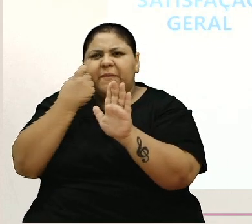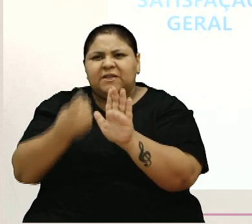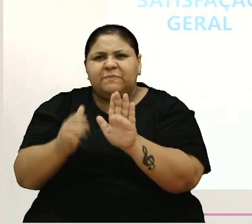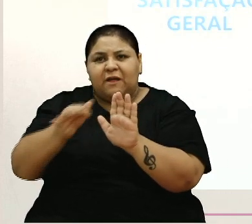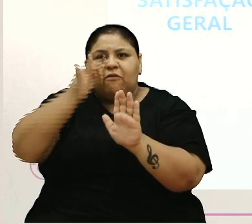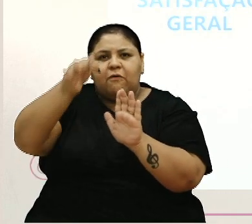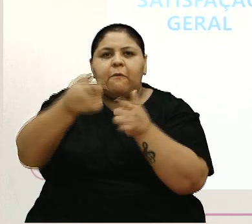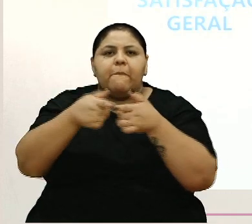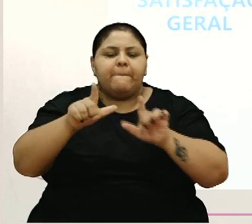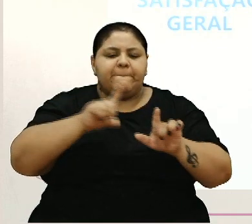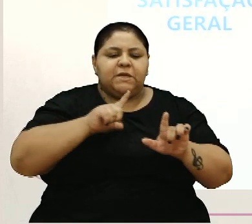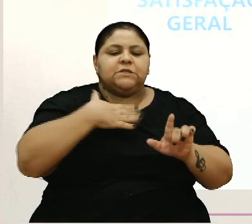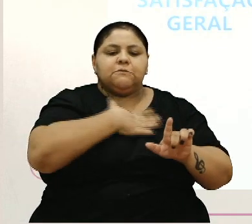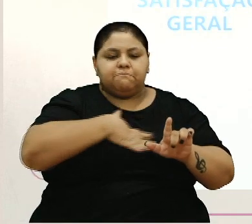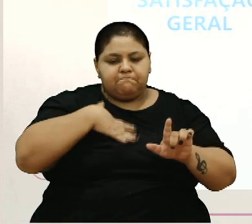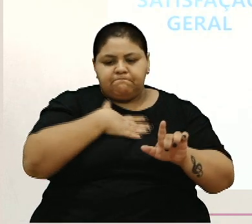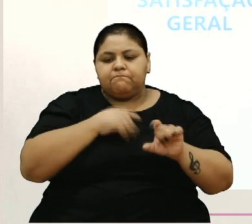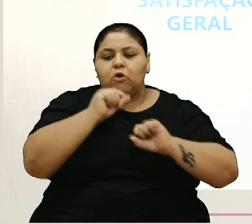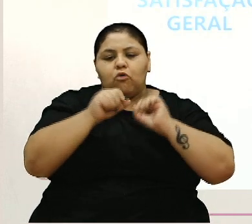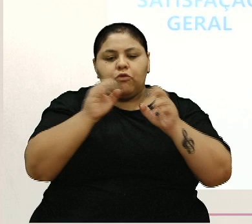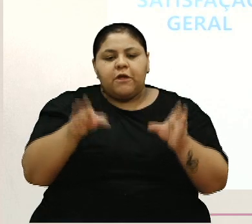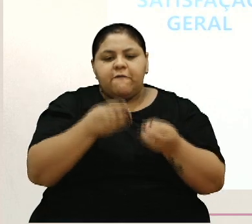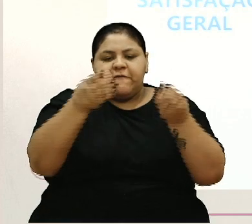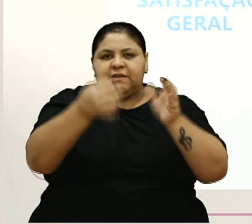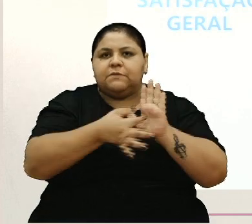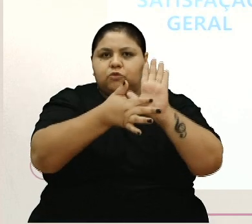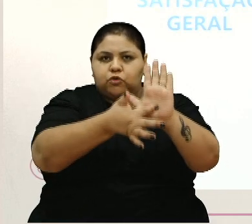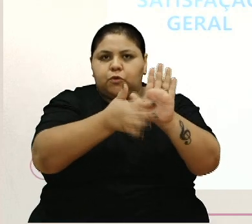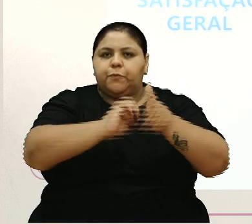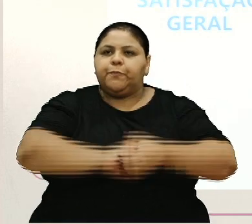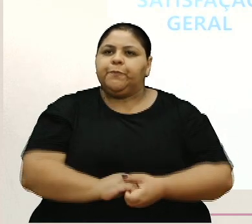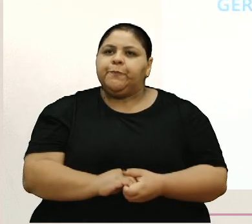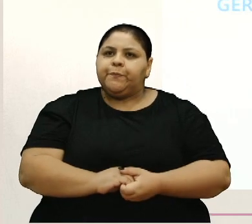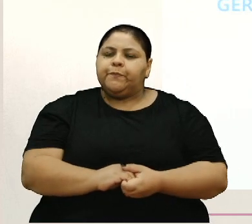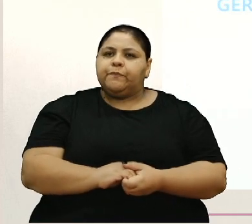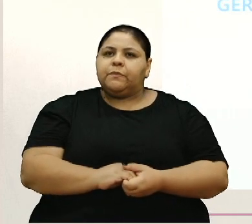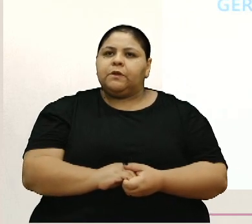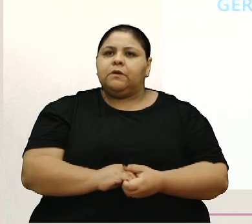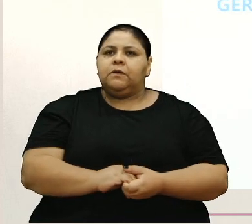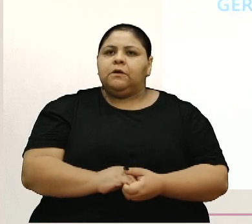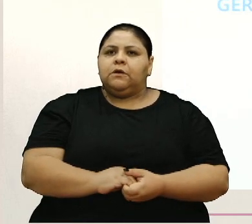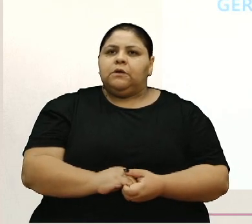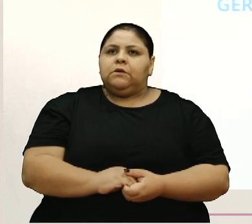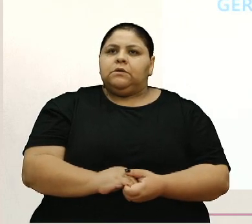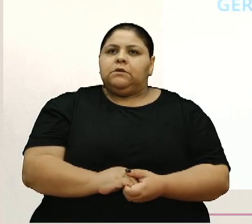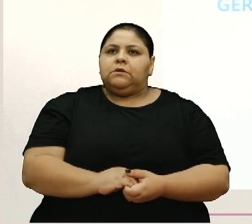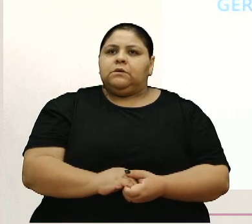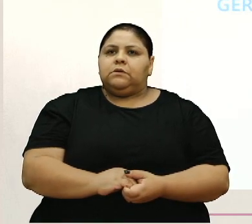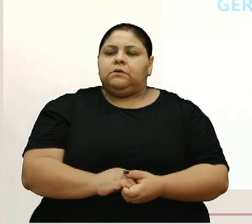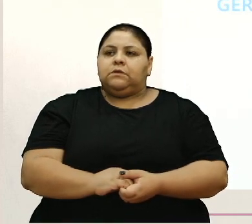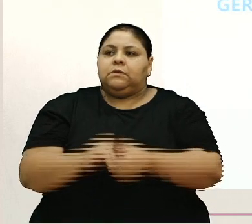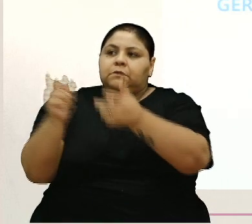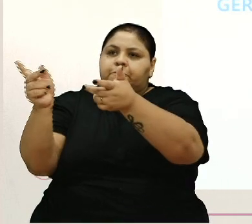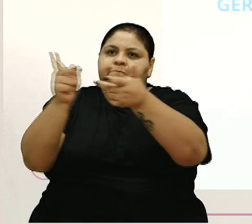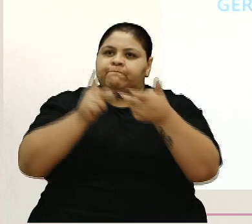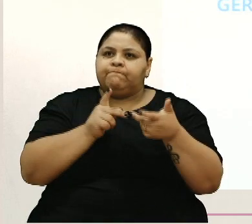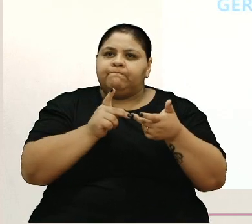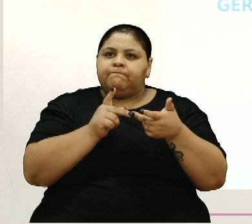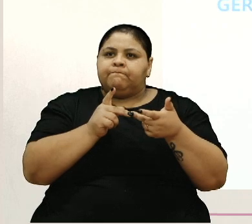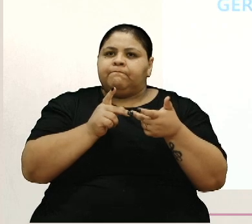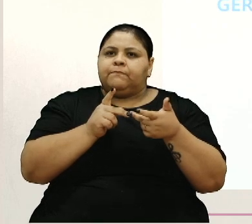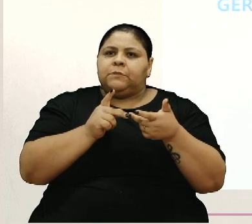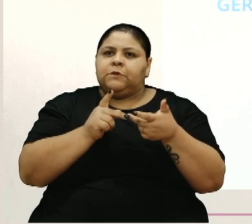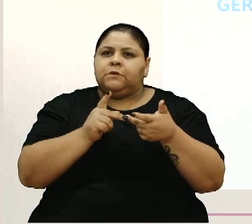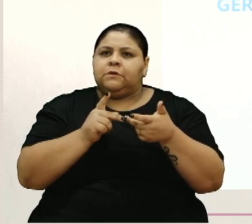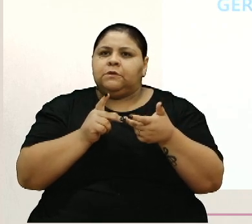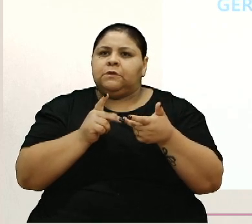futuro, mas eles estavam muito satisfeitos com aquilo que a Festa proporcionou. Pode passar. Os visitantes, então... Vou tomar água.